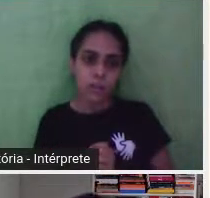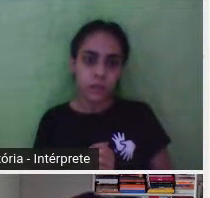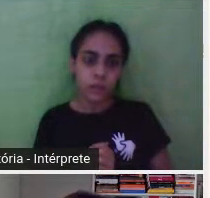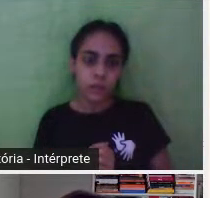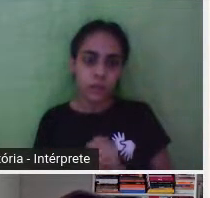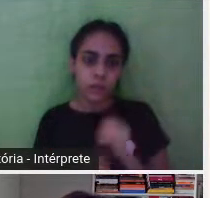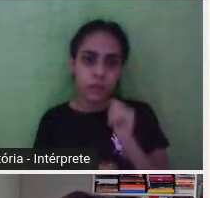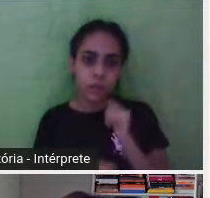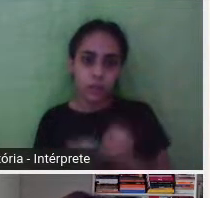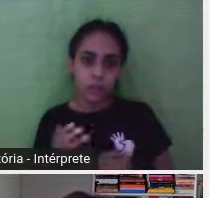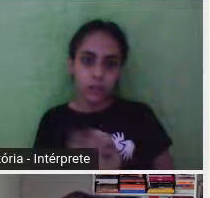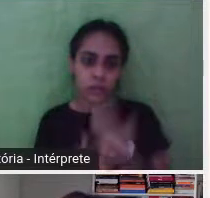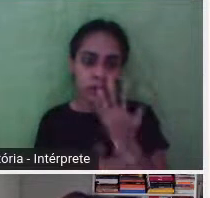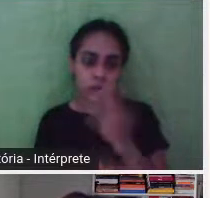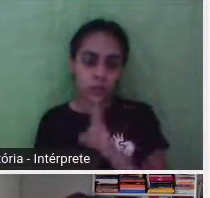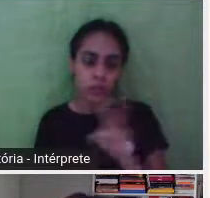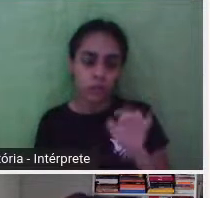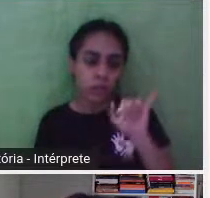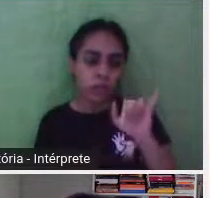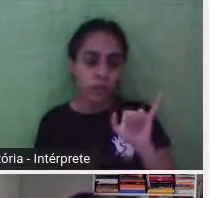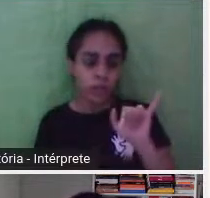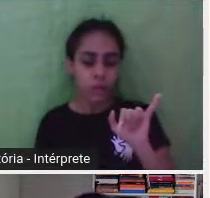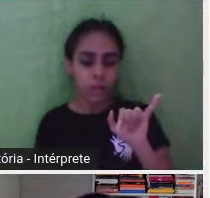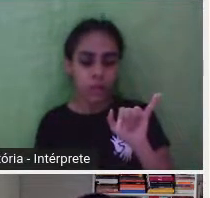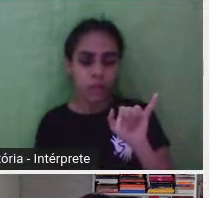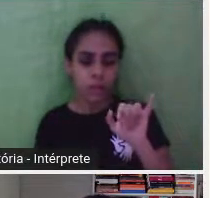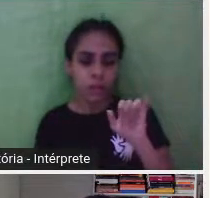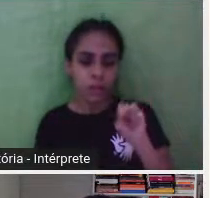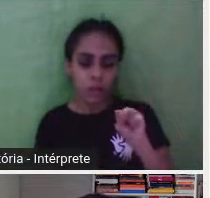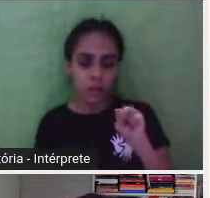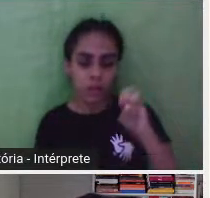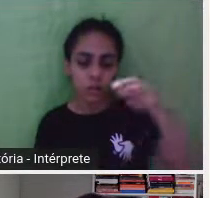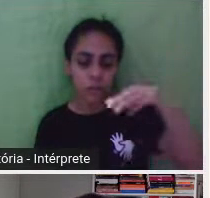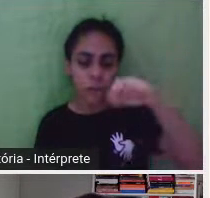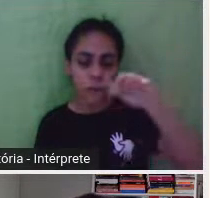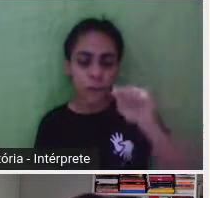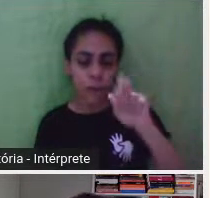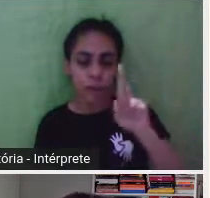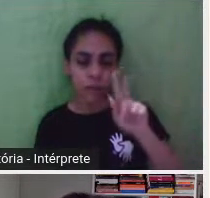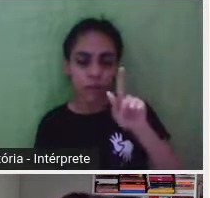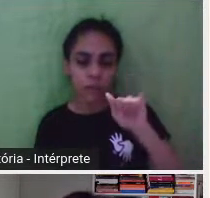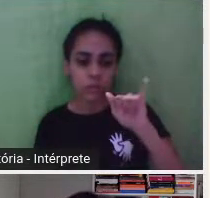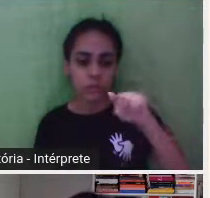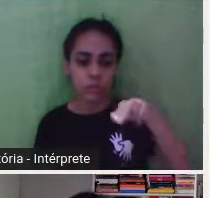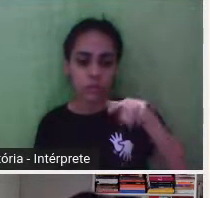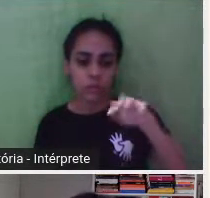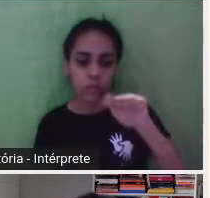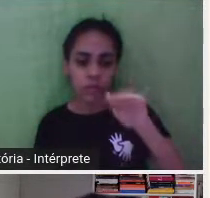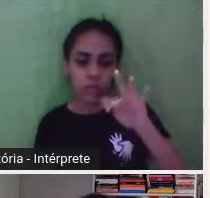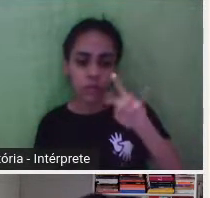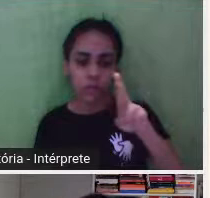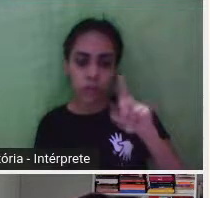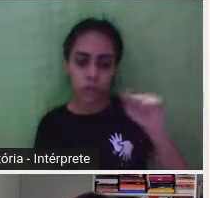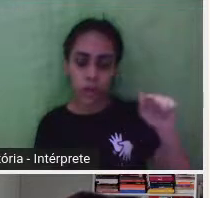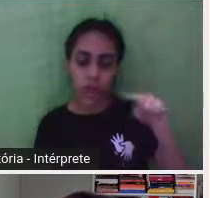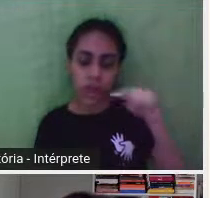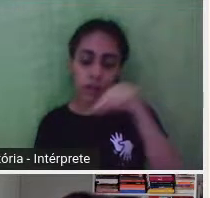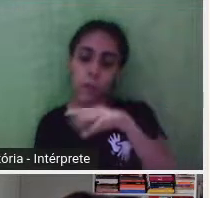se chama esmarginatura. Em português, foi traduzido como desmoronamento,